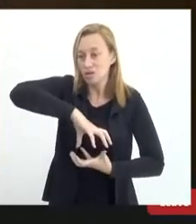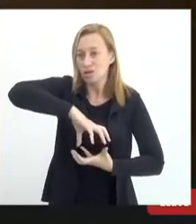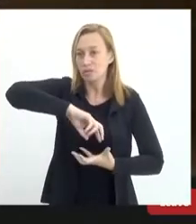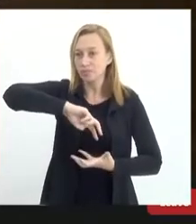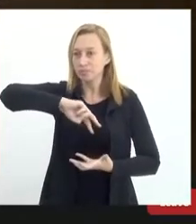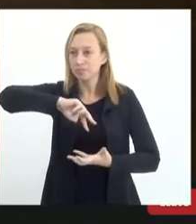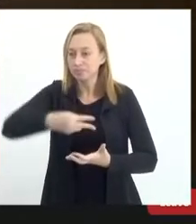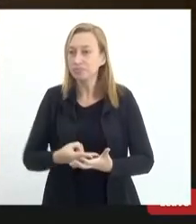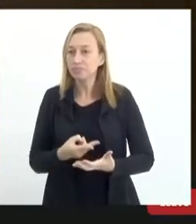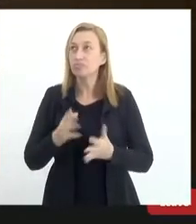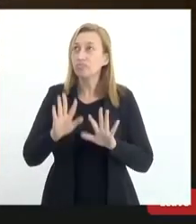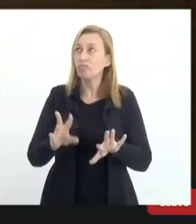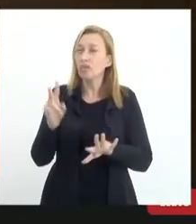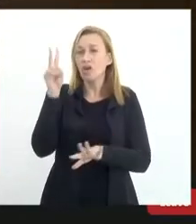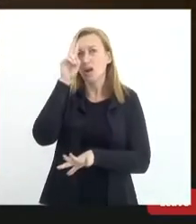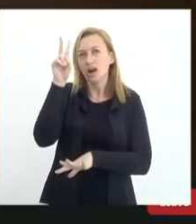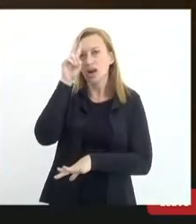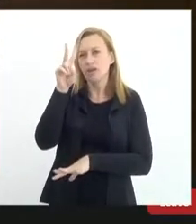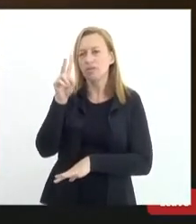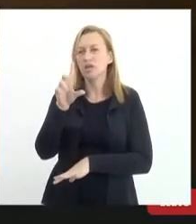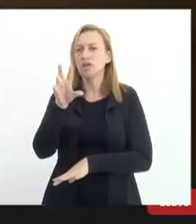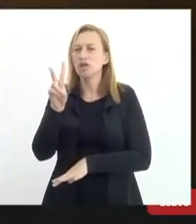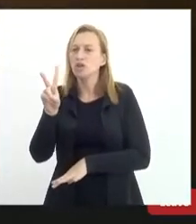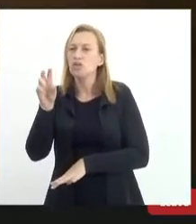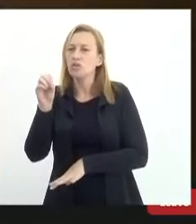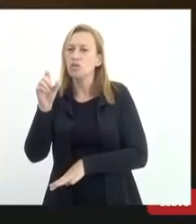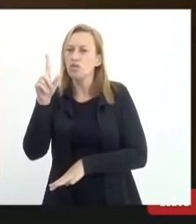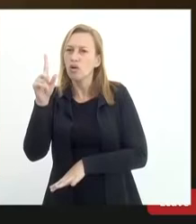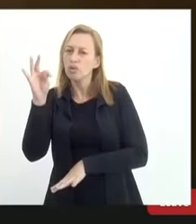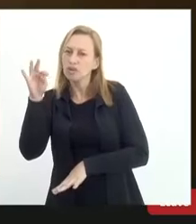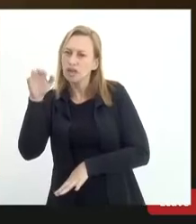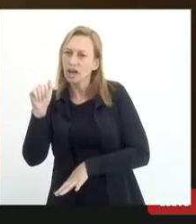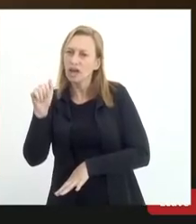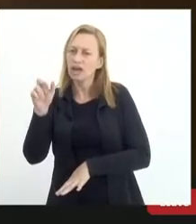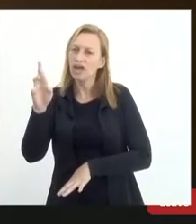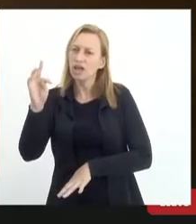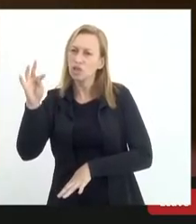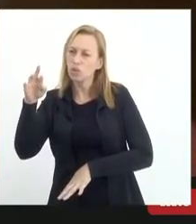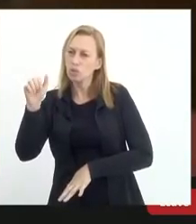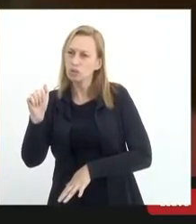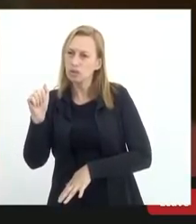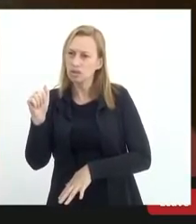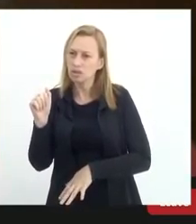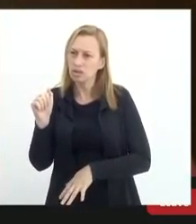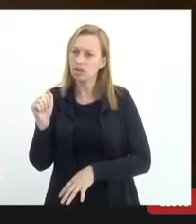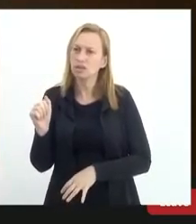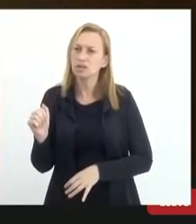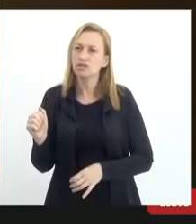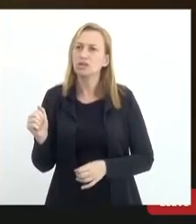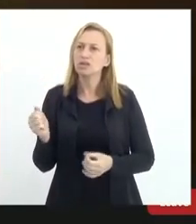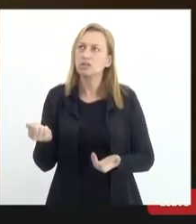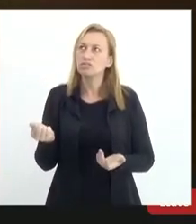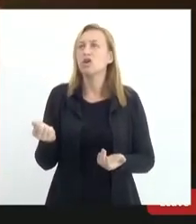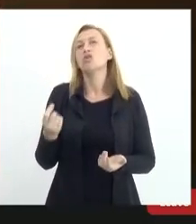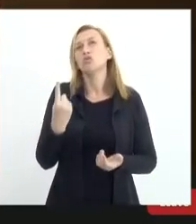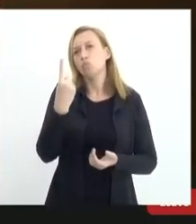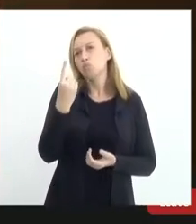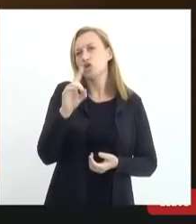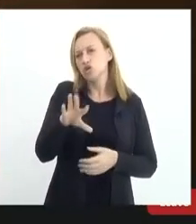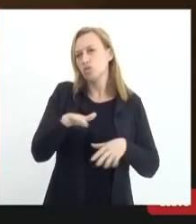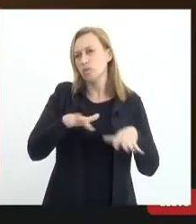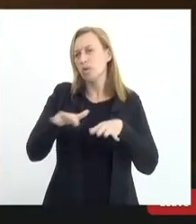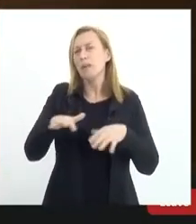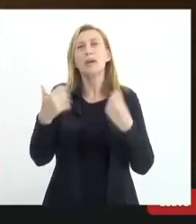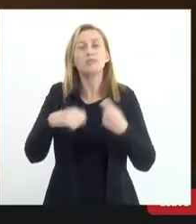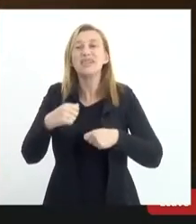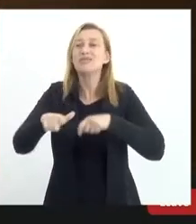sei, eu me lembro dessa mobilização de Volta Redonda, foi uma mobilização só, mas a gente